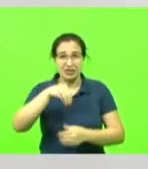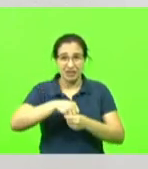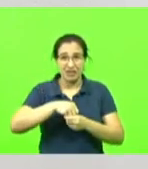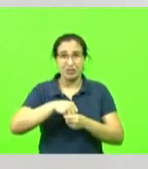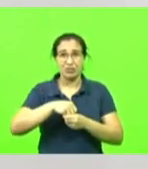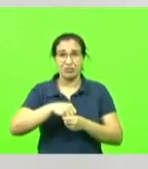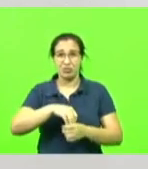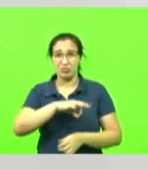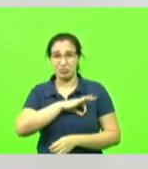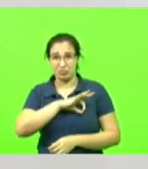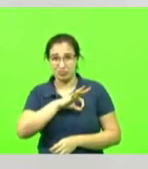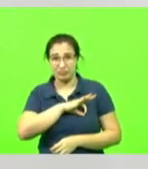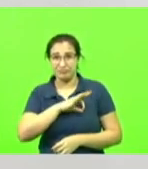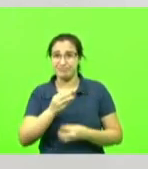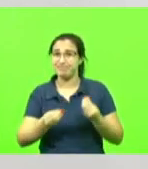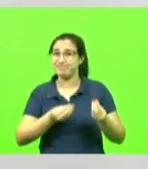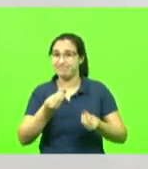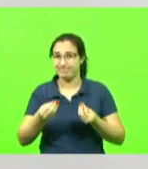minha vida ali dentro.